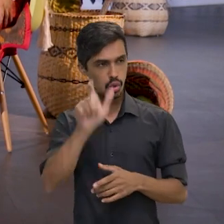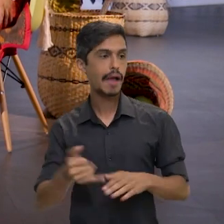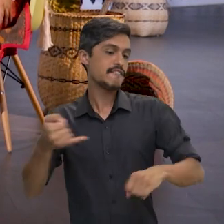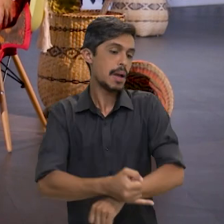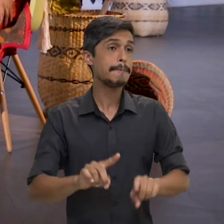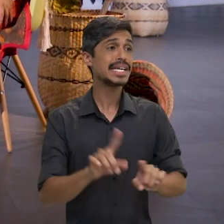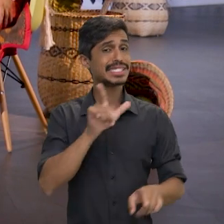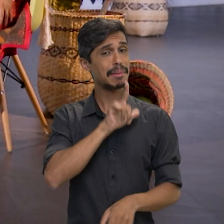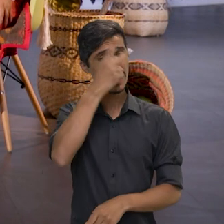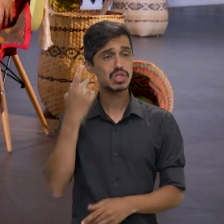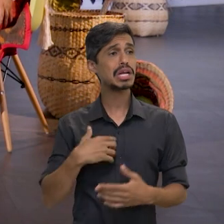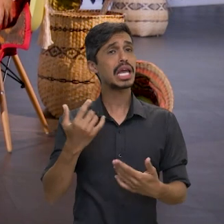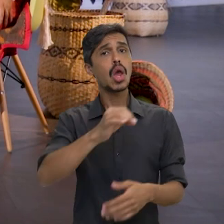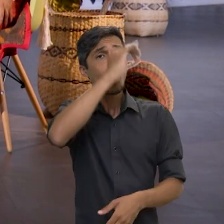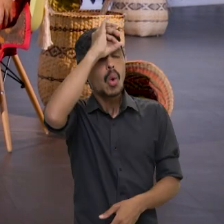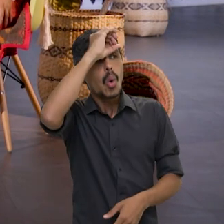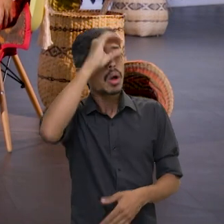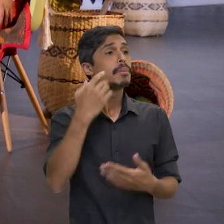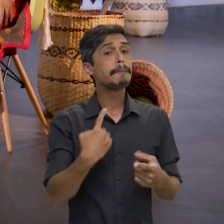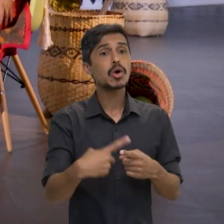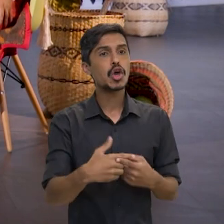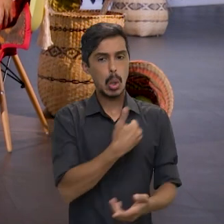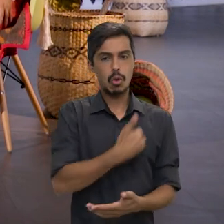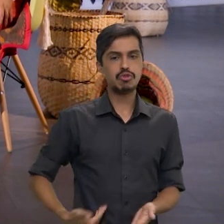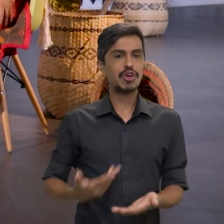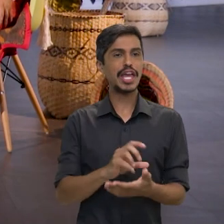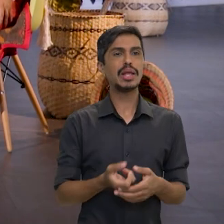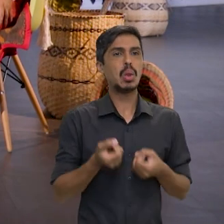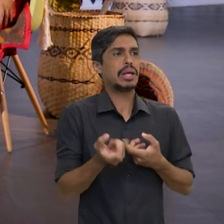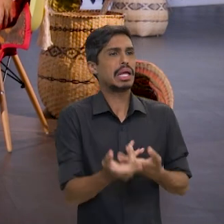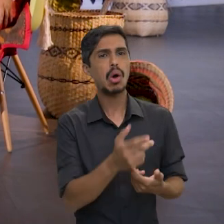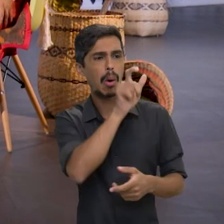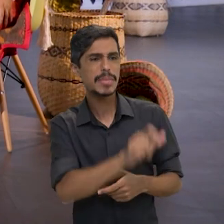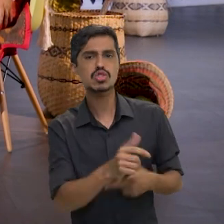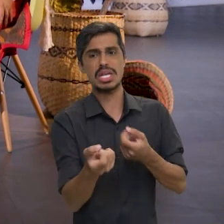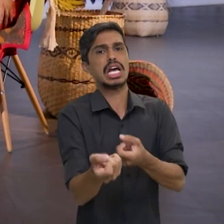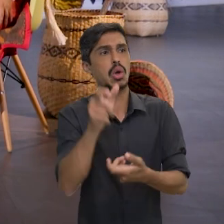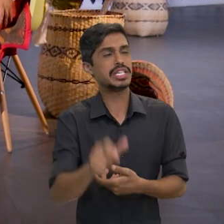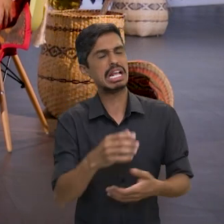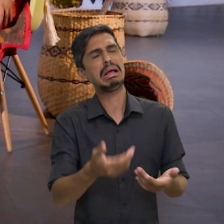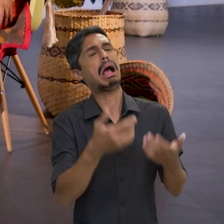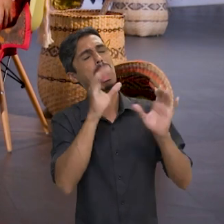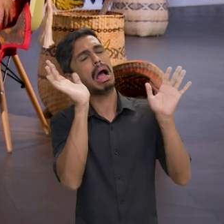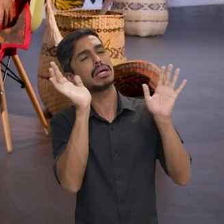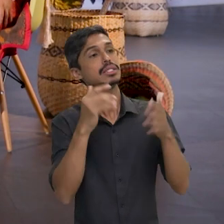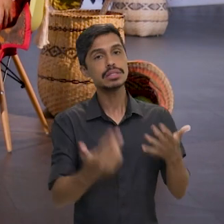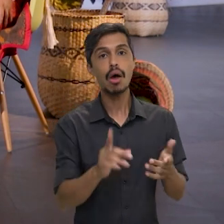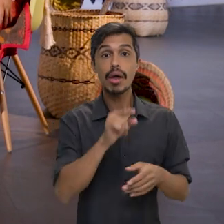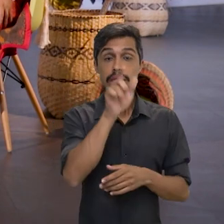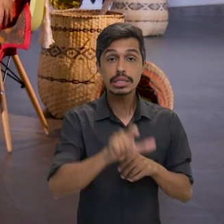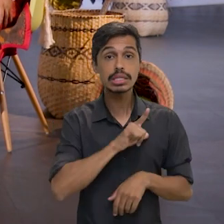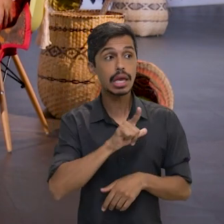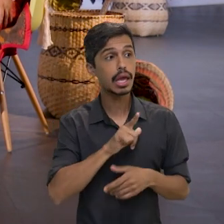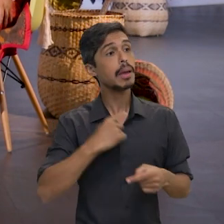tem gente de boa fé que foi também enganada. O governo está tirando e jogando as pessoas, né? Na rua. Na rua. Existem